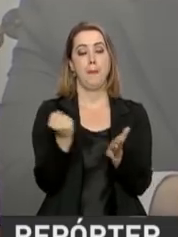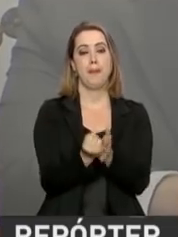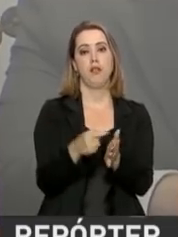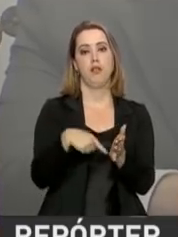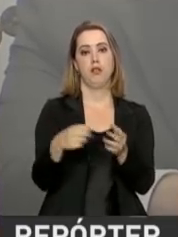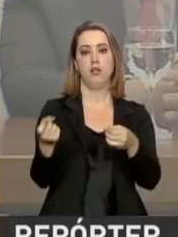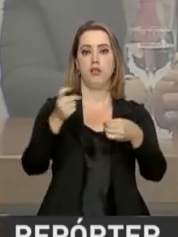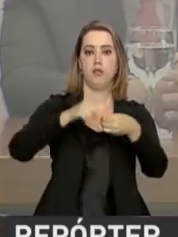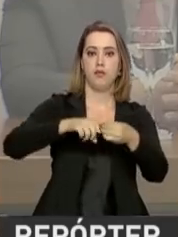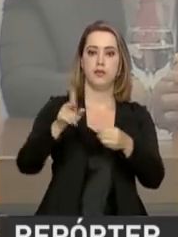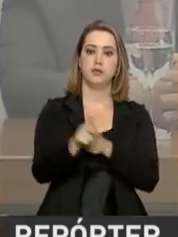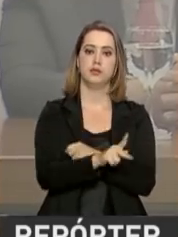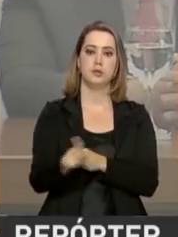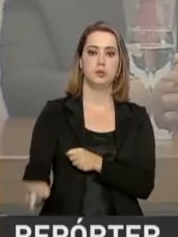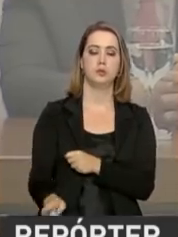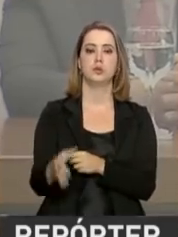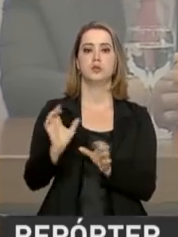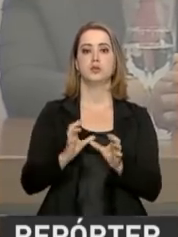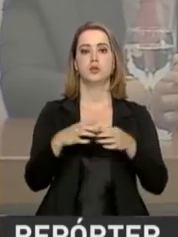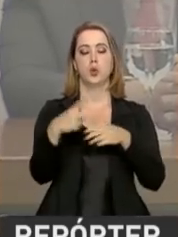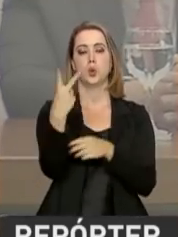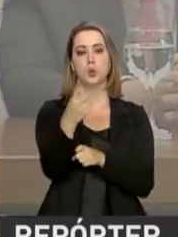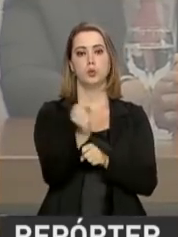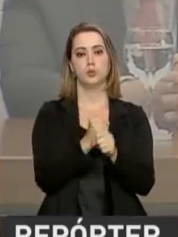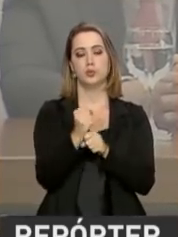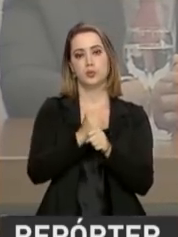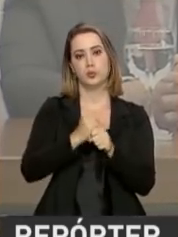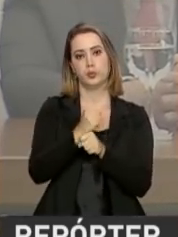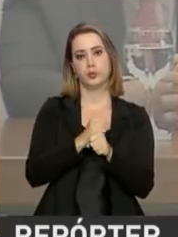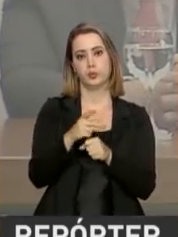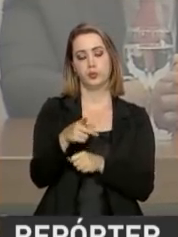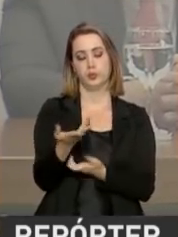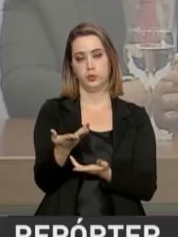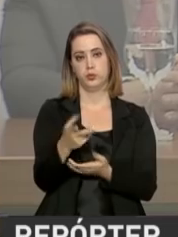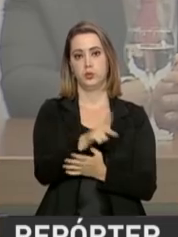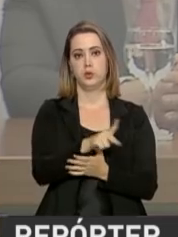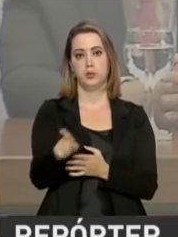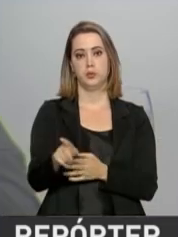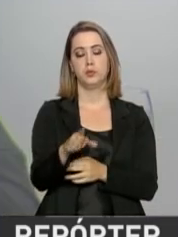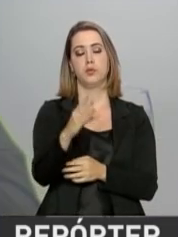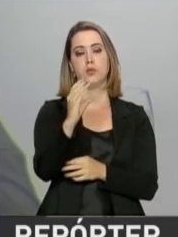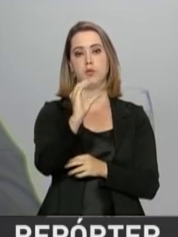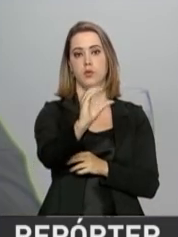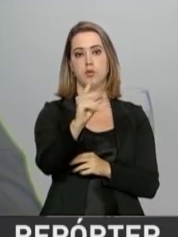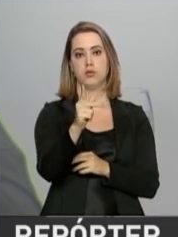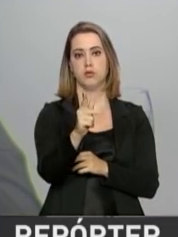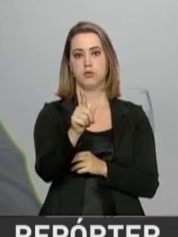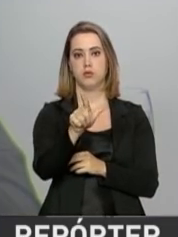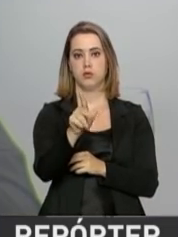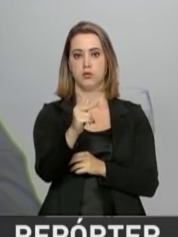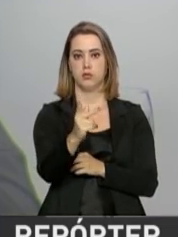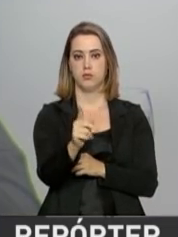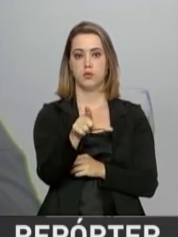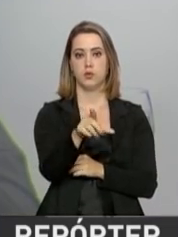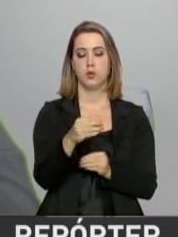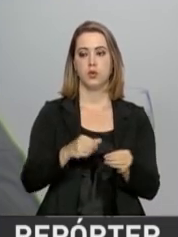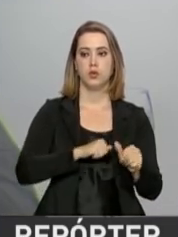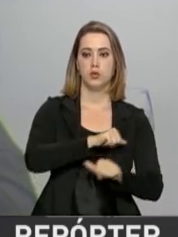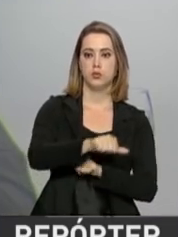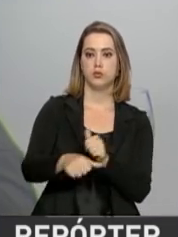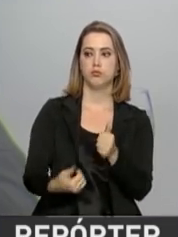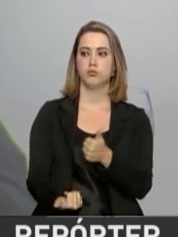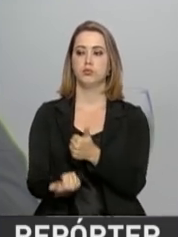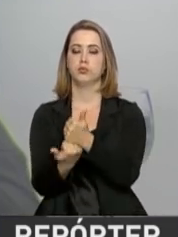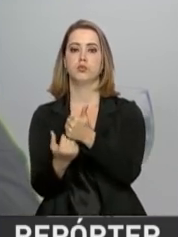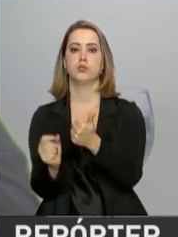grupo, função que vai ocupar pelos próximos dois anos. A presidência da CPLP foi transmitida a Michel Temer pelo presidente do